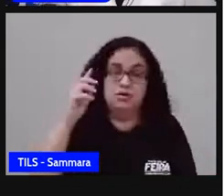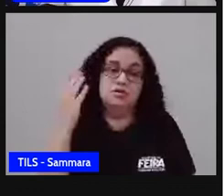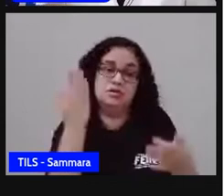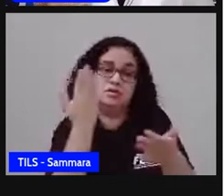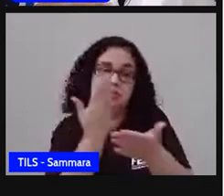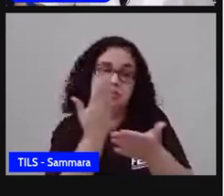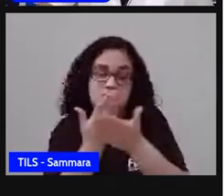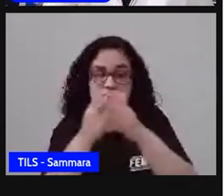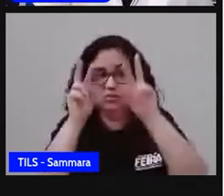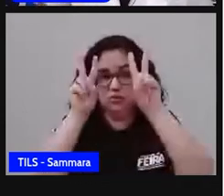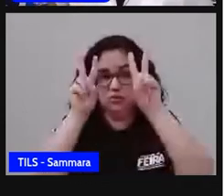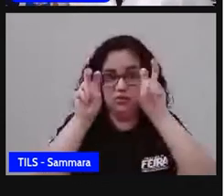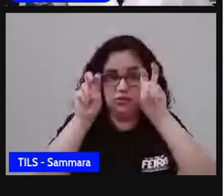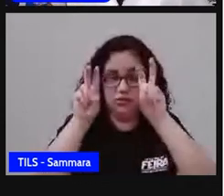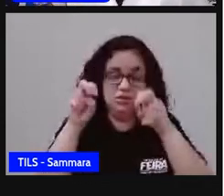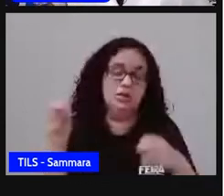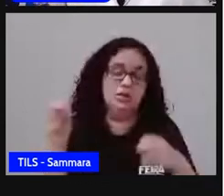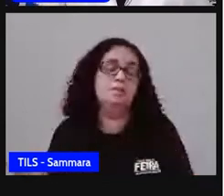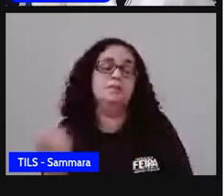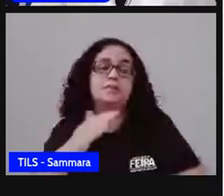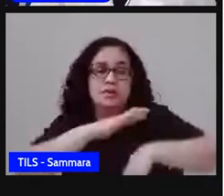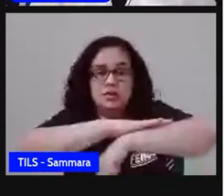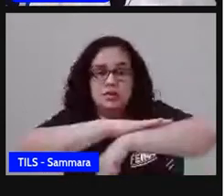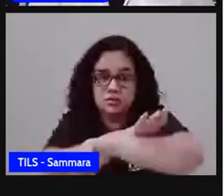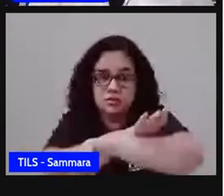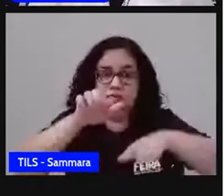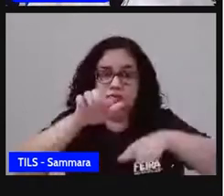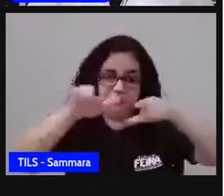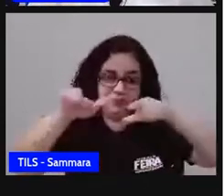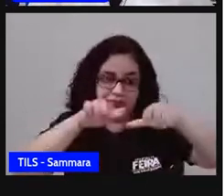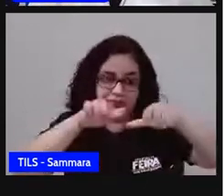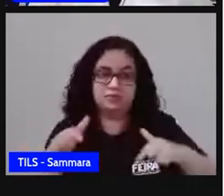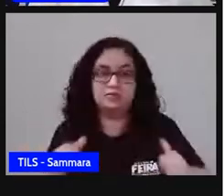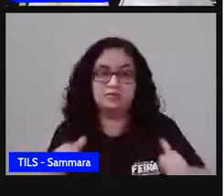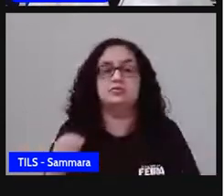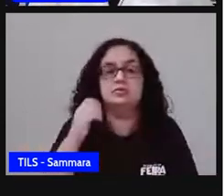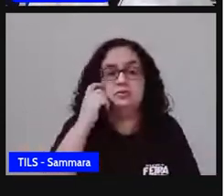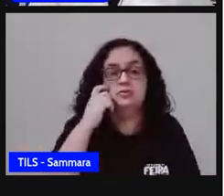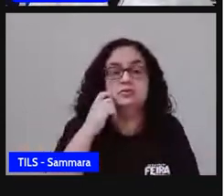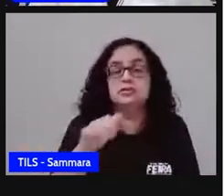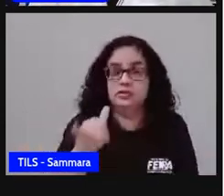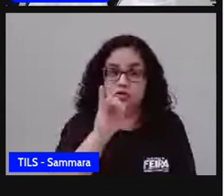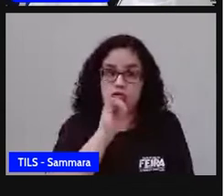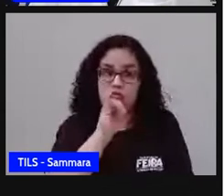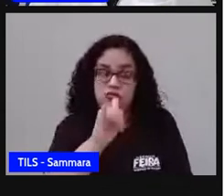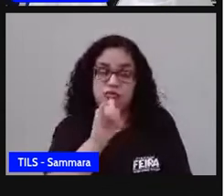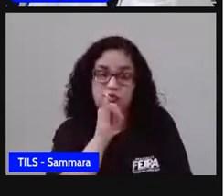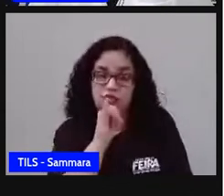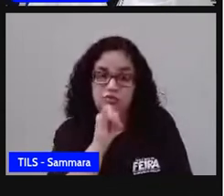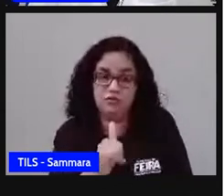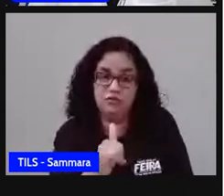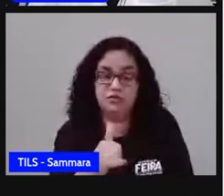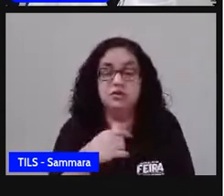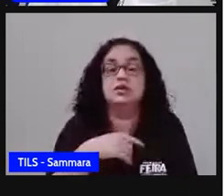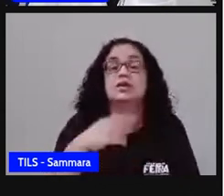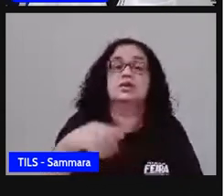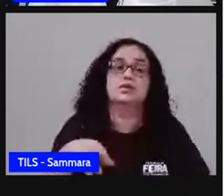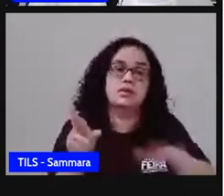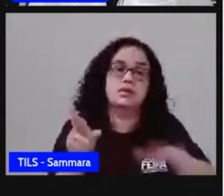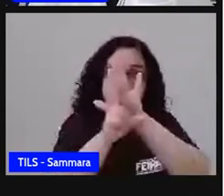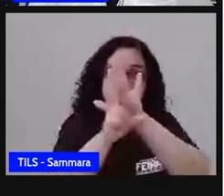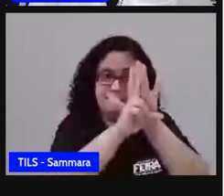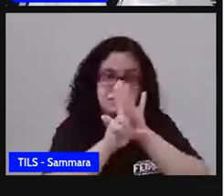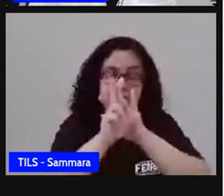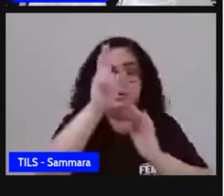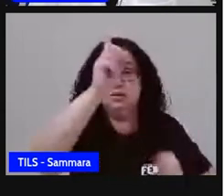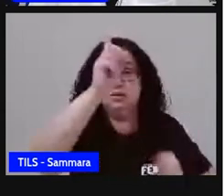o racismo ligado ao mercado de trabalho. Esses dados, essas informações, são representadas representadas